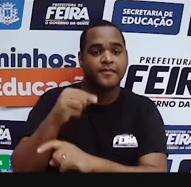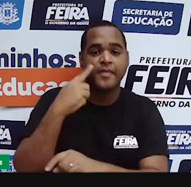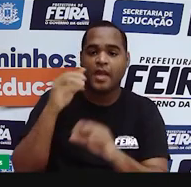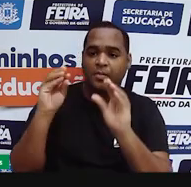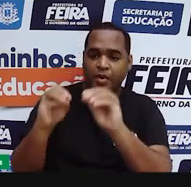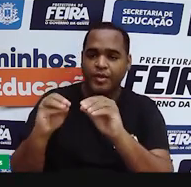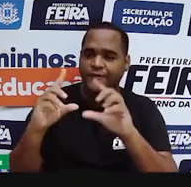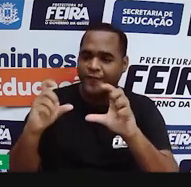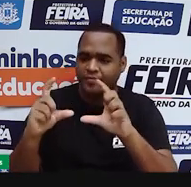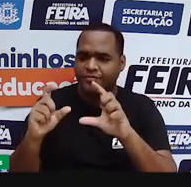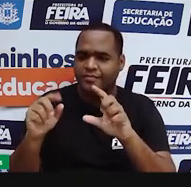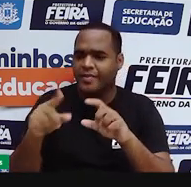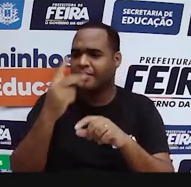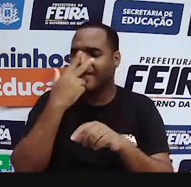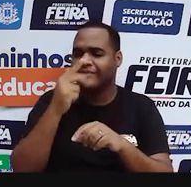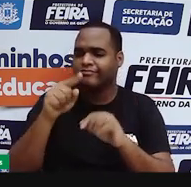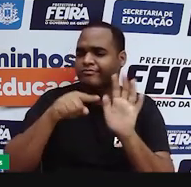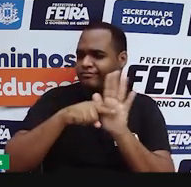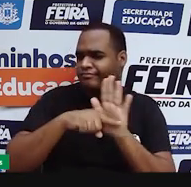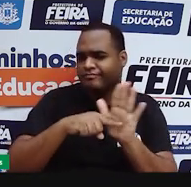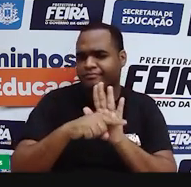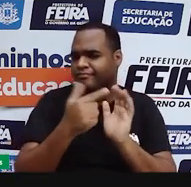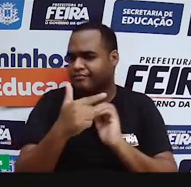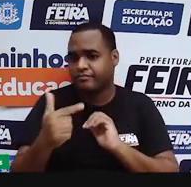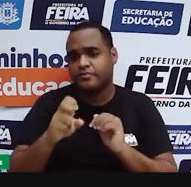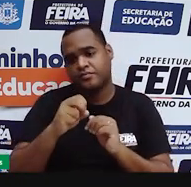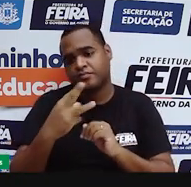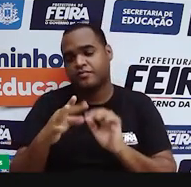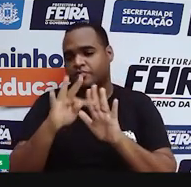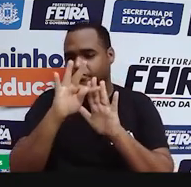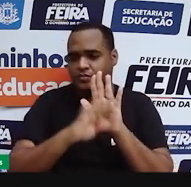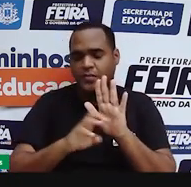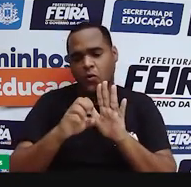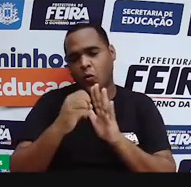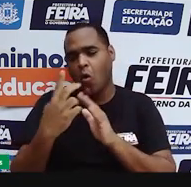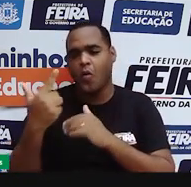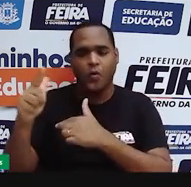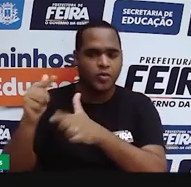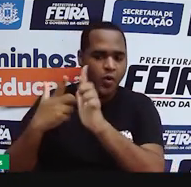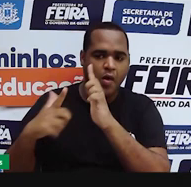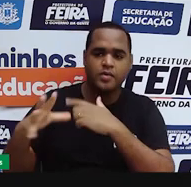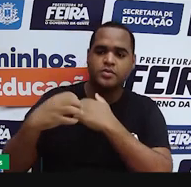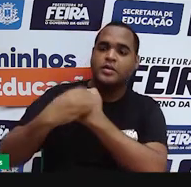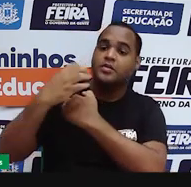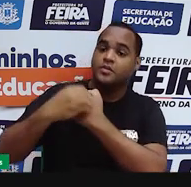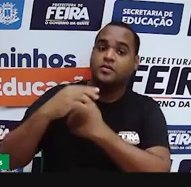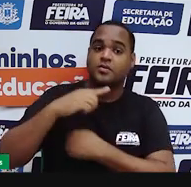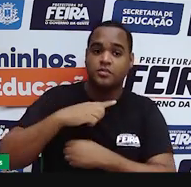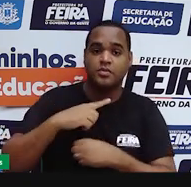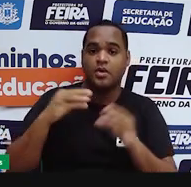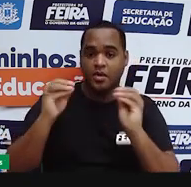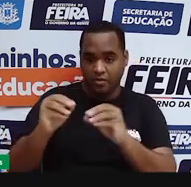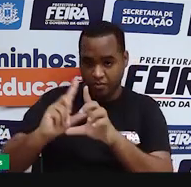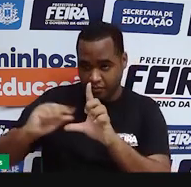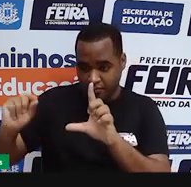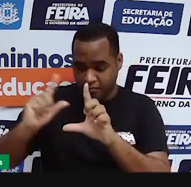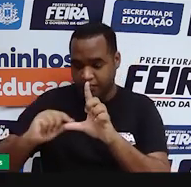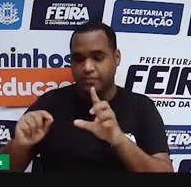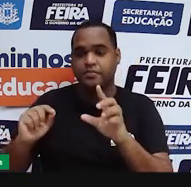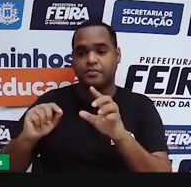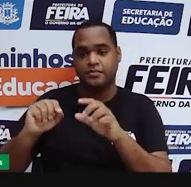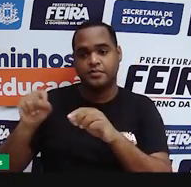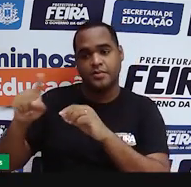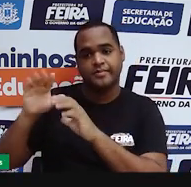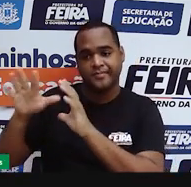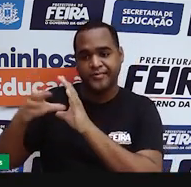saber analisar. Mas se você bota um texto, qualquer outra informação, você pode pegar o link daquela informação que você recebeu e